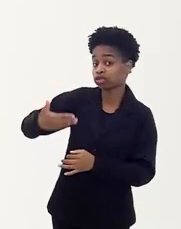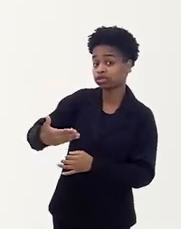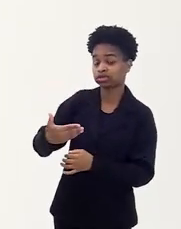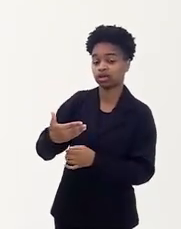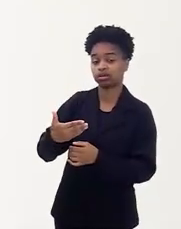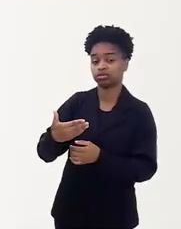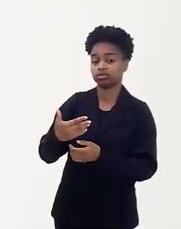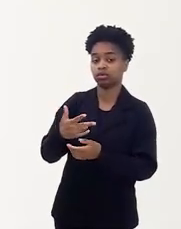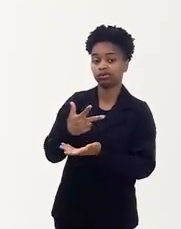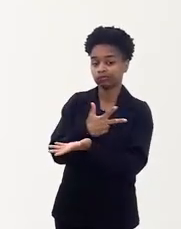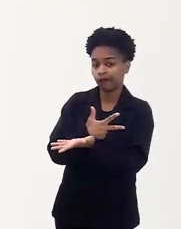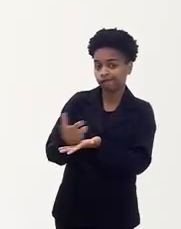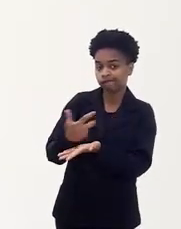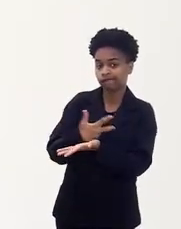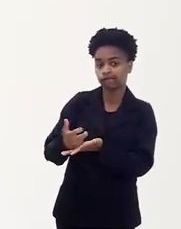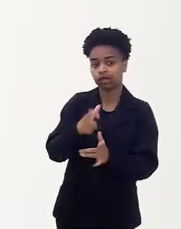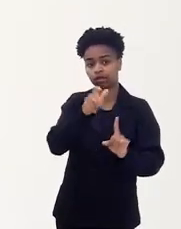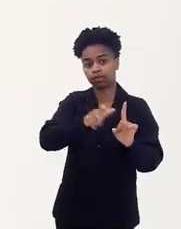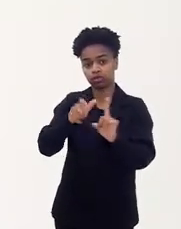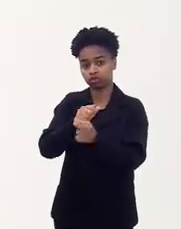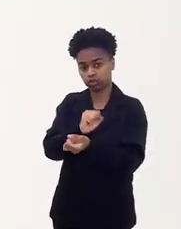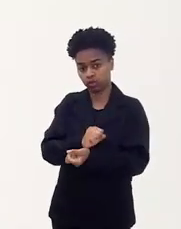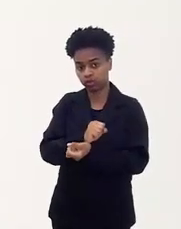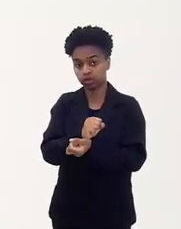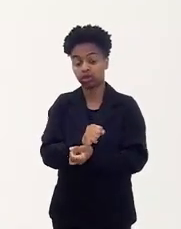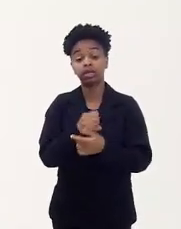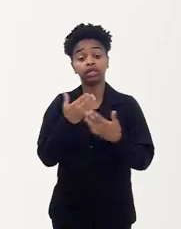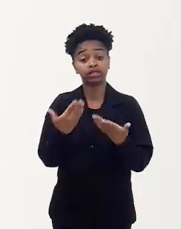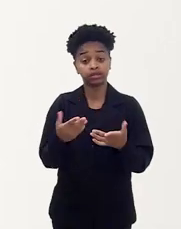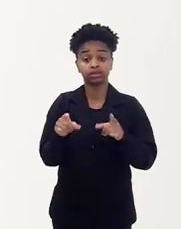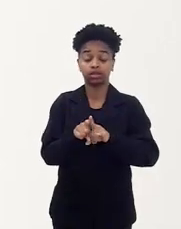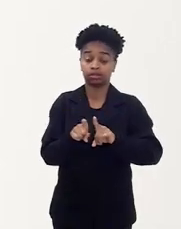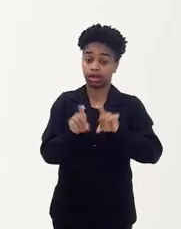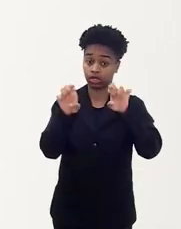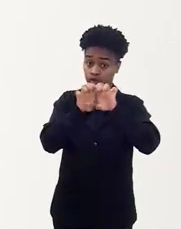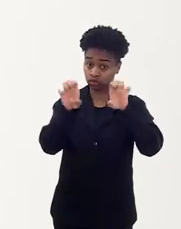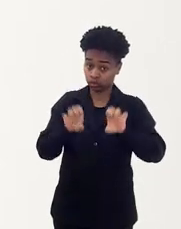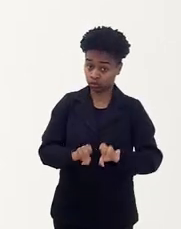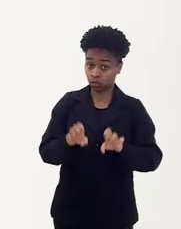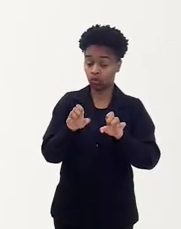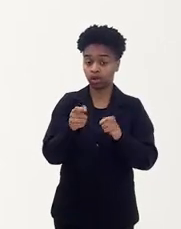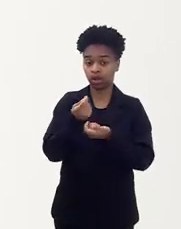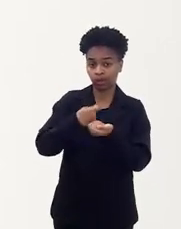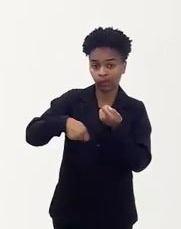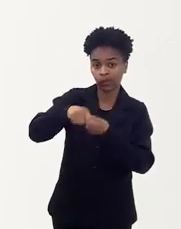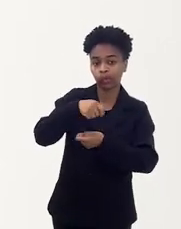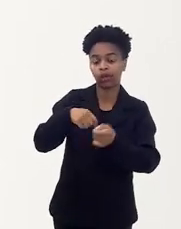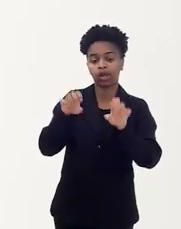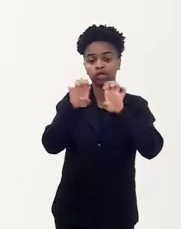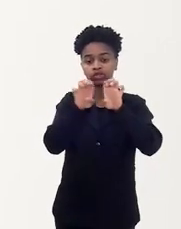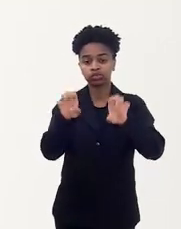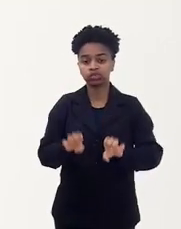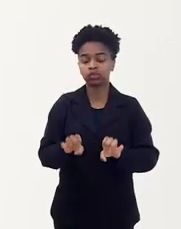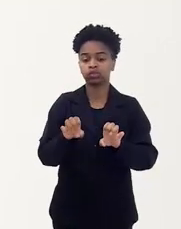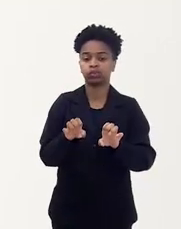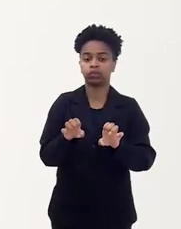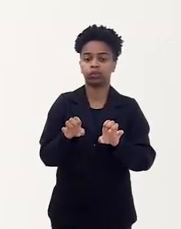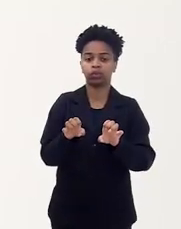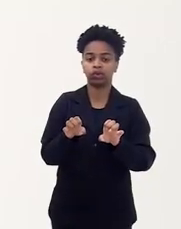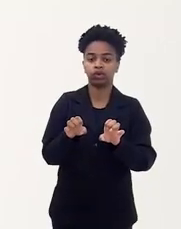histórico de hiperexploração dessa força de trabalho. E que a estrutura econômica, a estrutura de